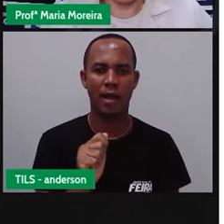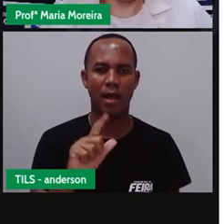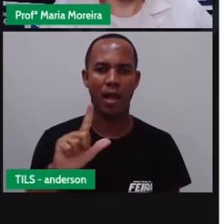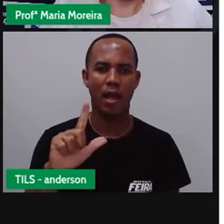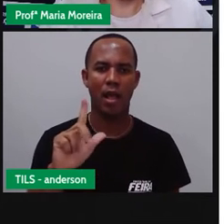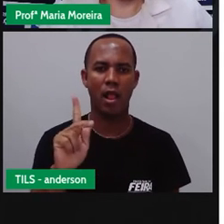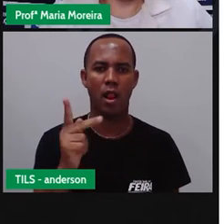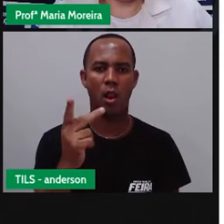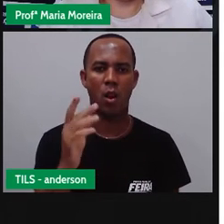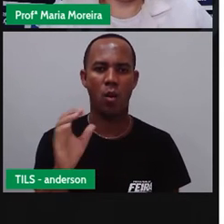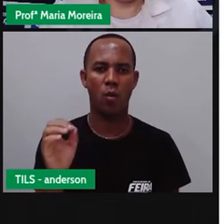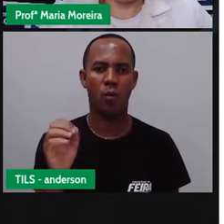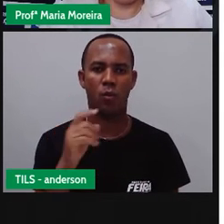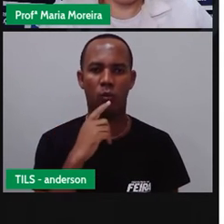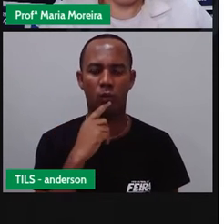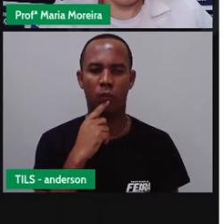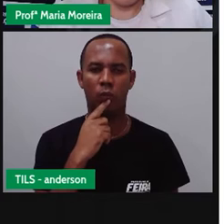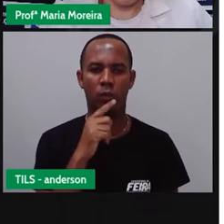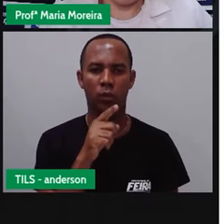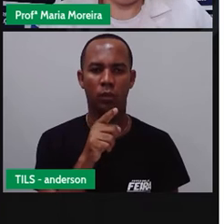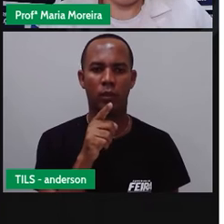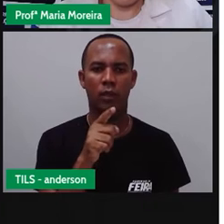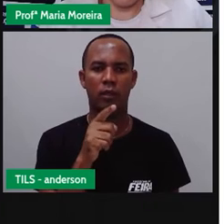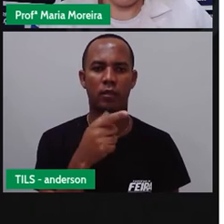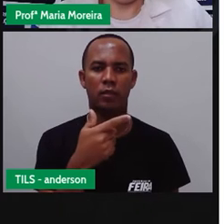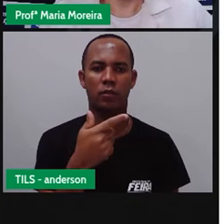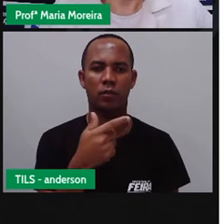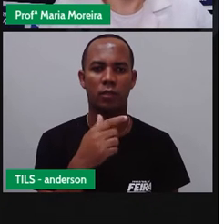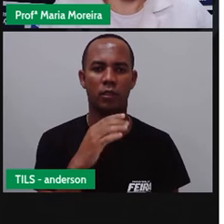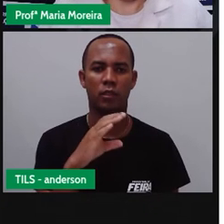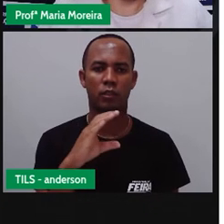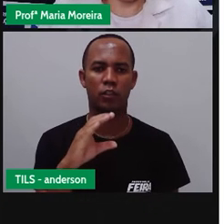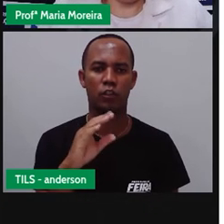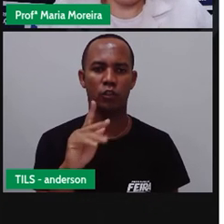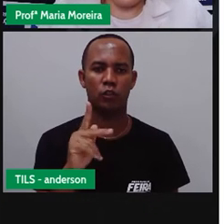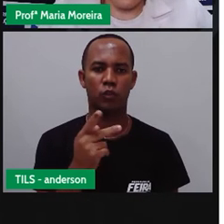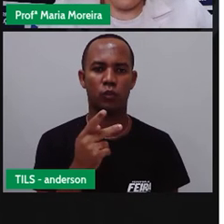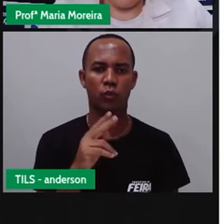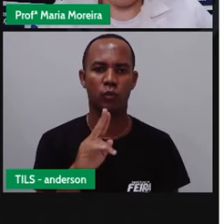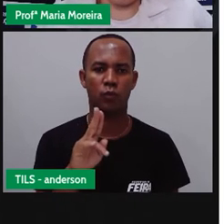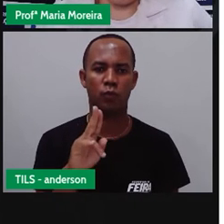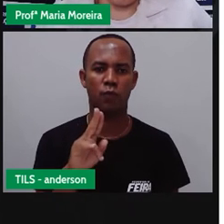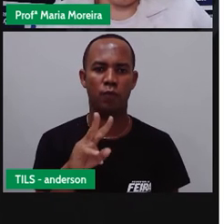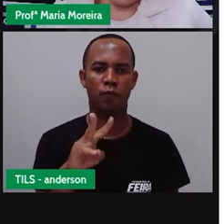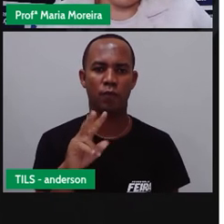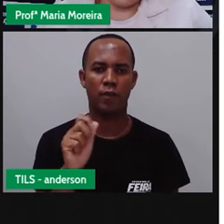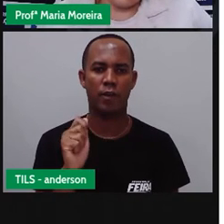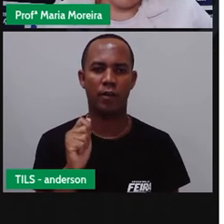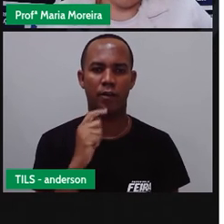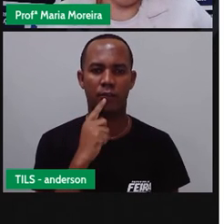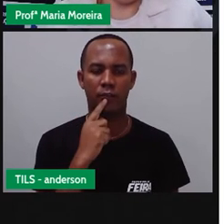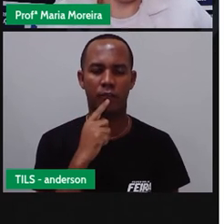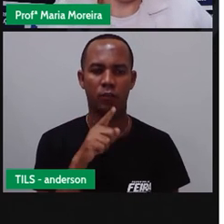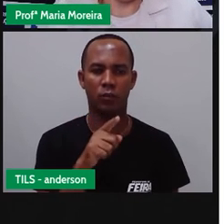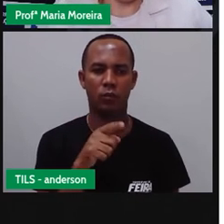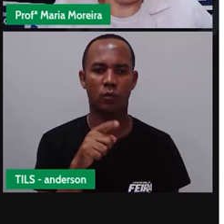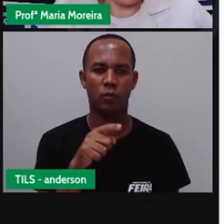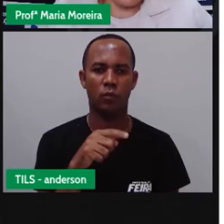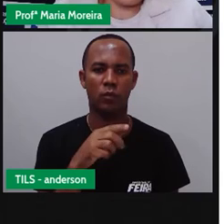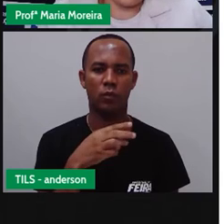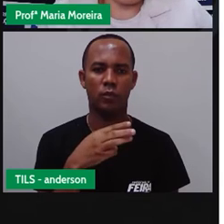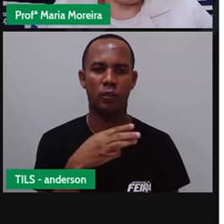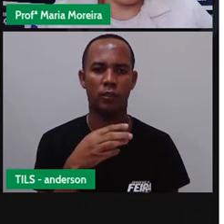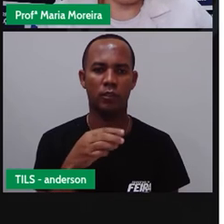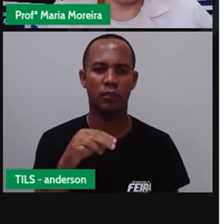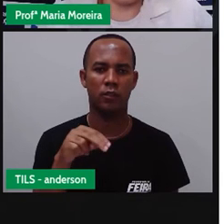Chuva. IN, IN, NO. Nho. A, I, IO. Ó, o Capra falou. Ó, é